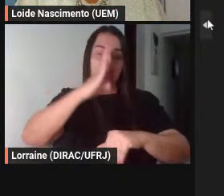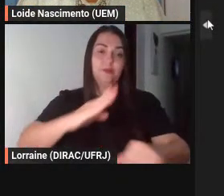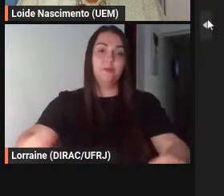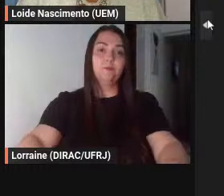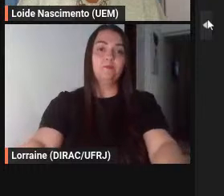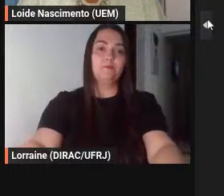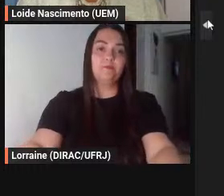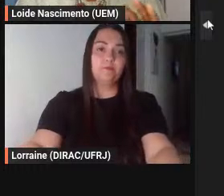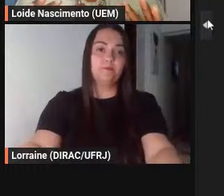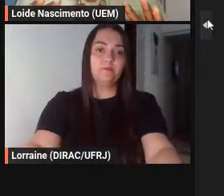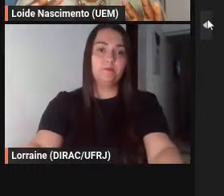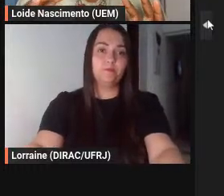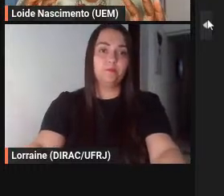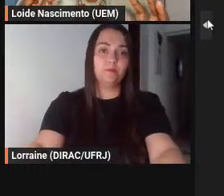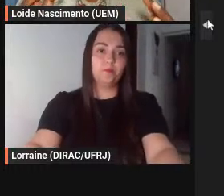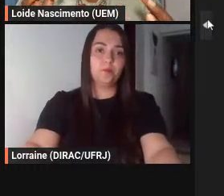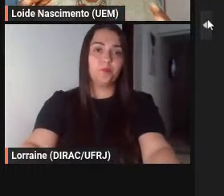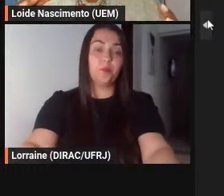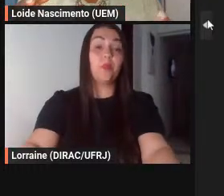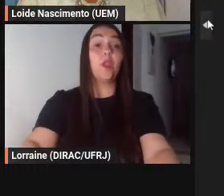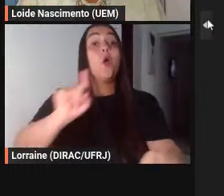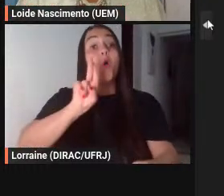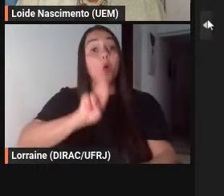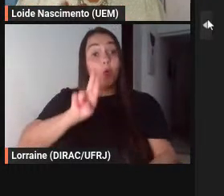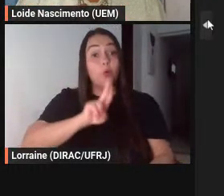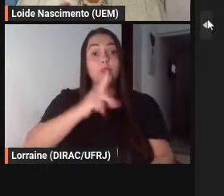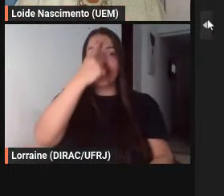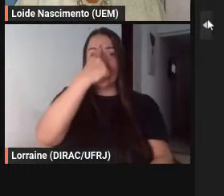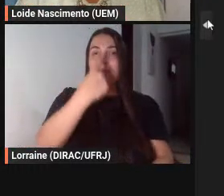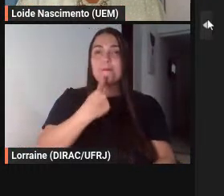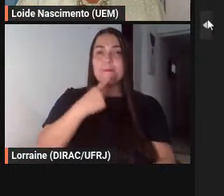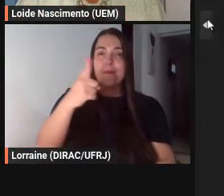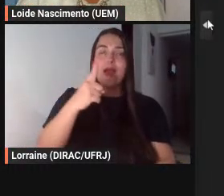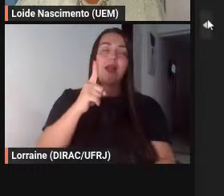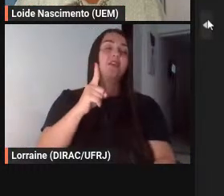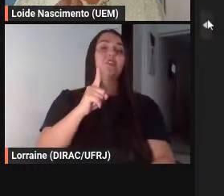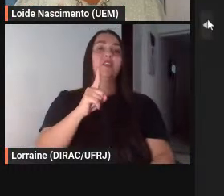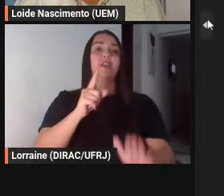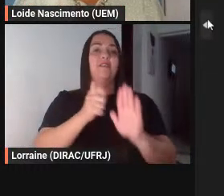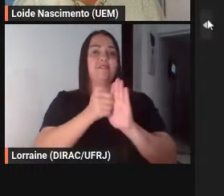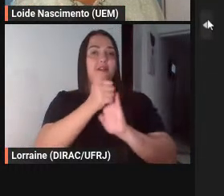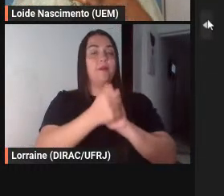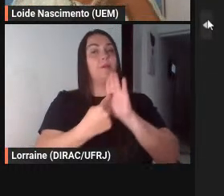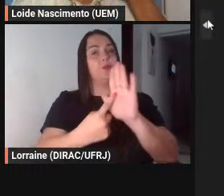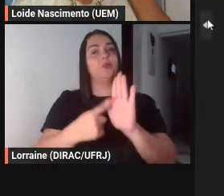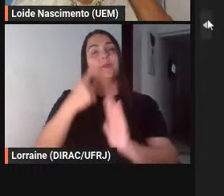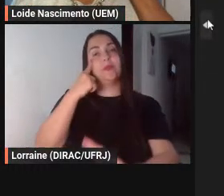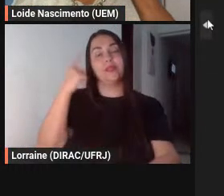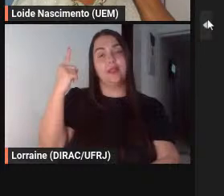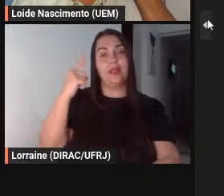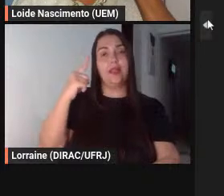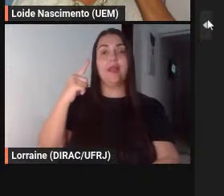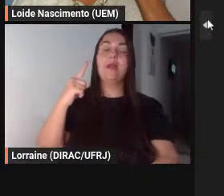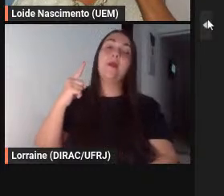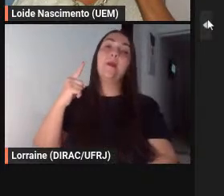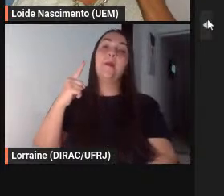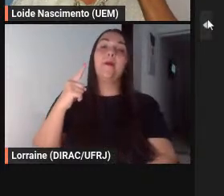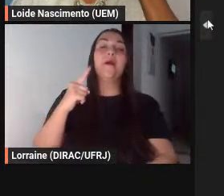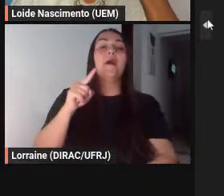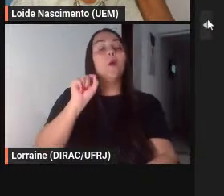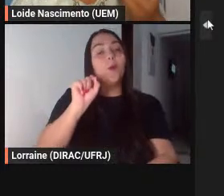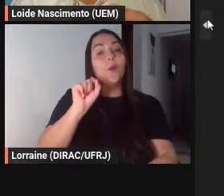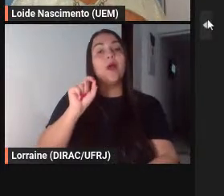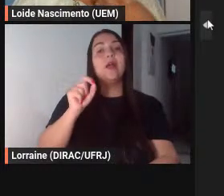expressar uma ideia né a questão do imposto o imposto que rouba os nossos salários né